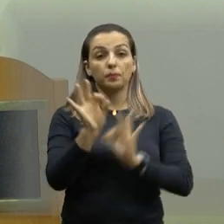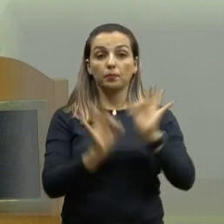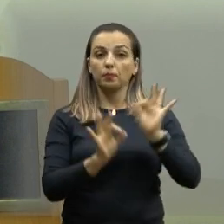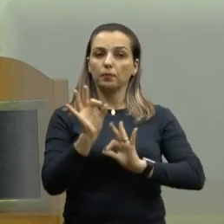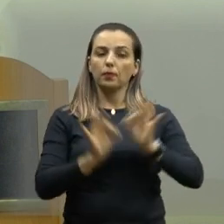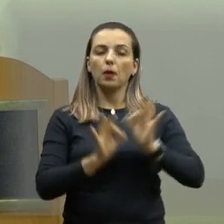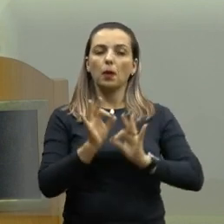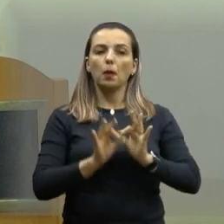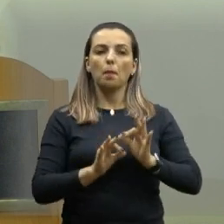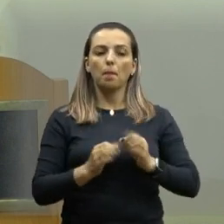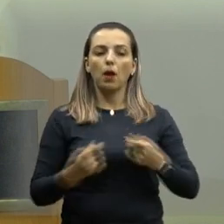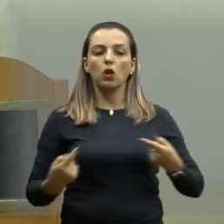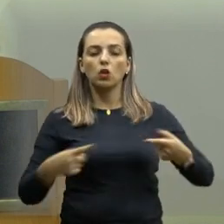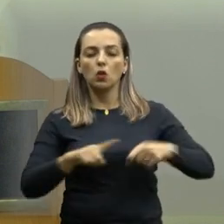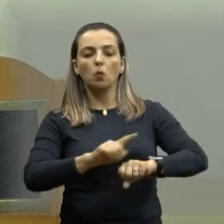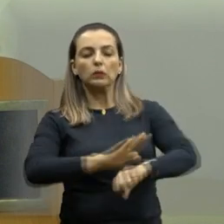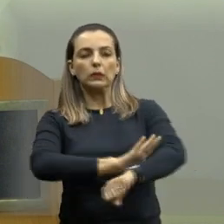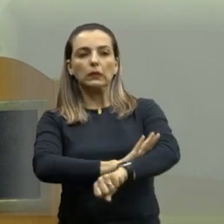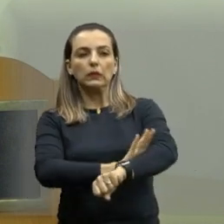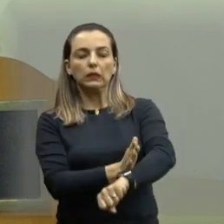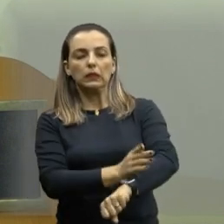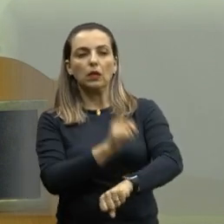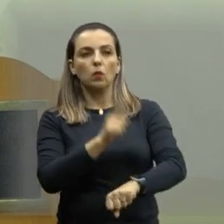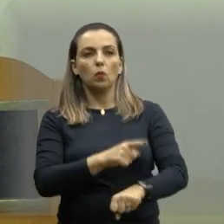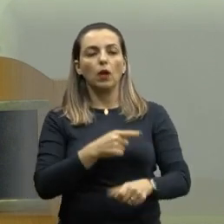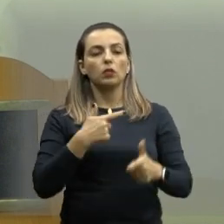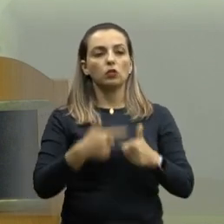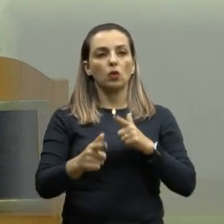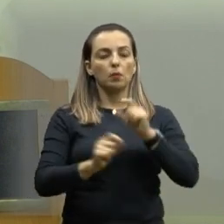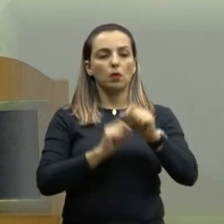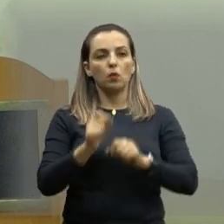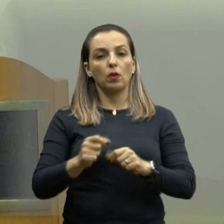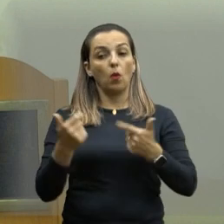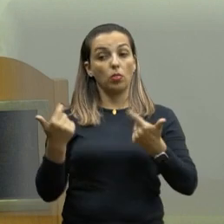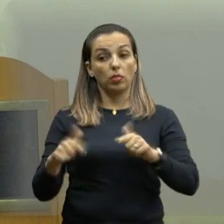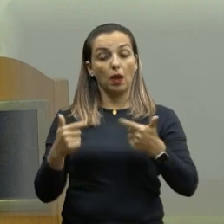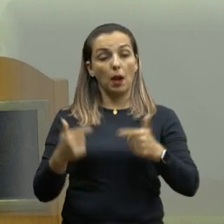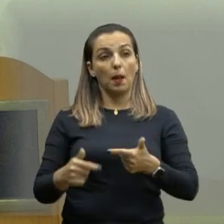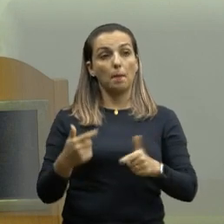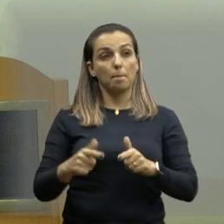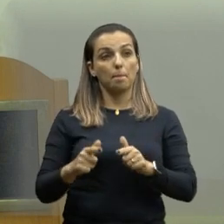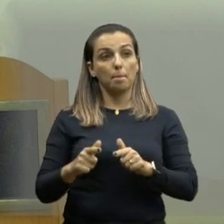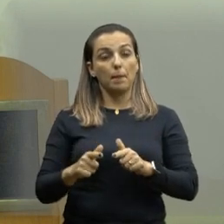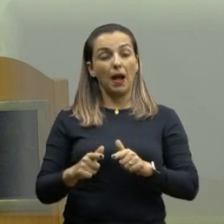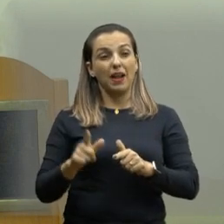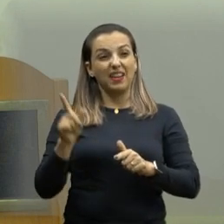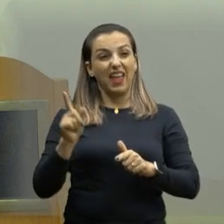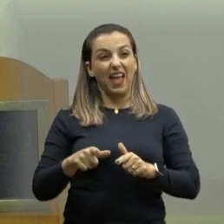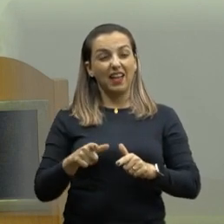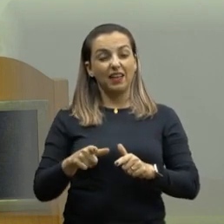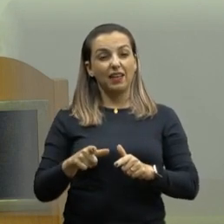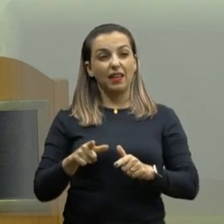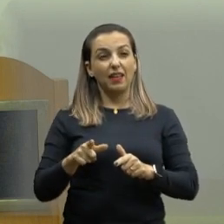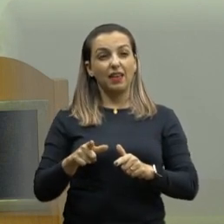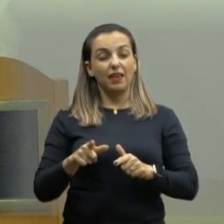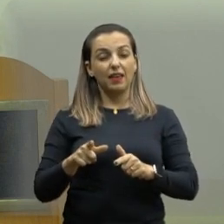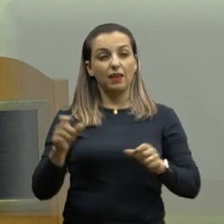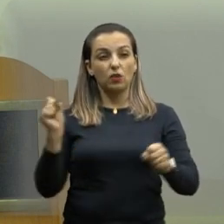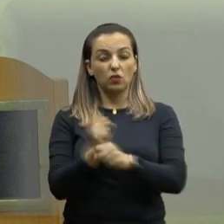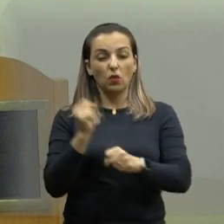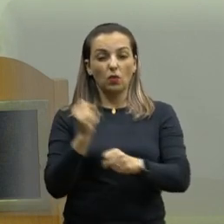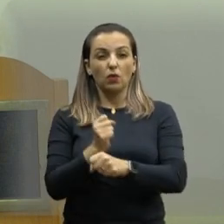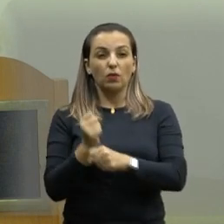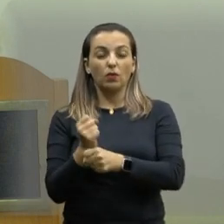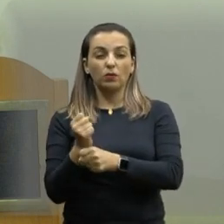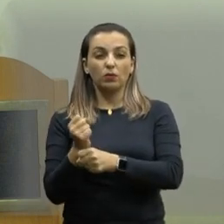Antipreconceito, que dispõe sobre a vedação ao emprego de técnicas de arquitetura hostil em espaços livres do uso